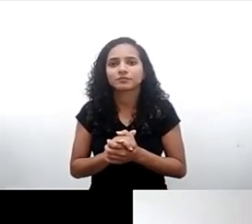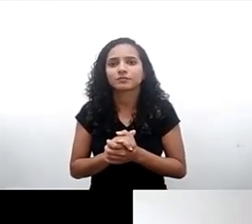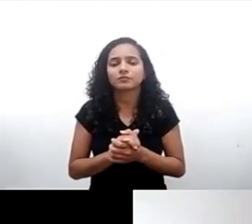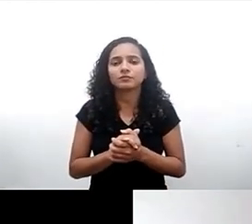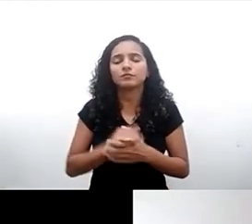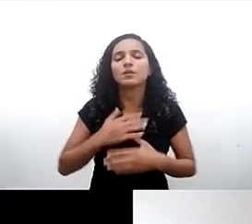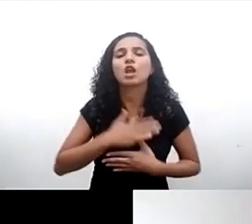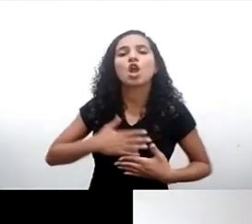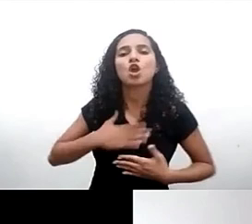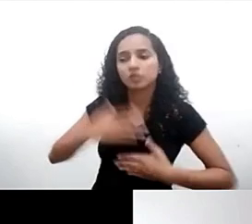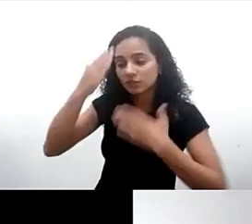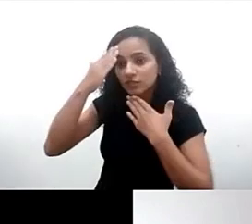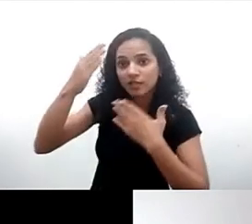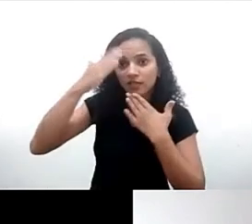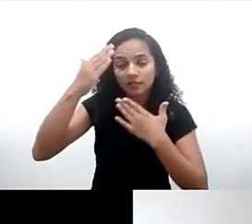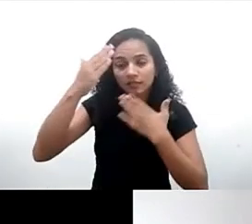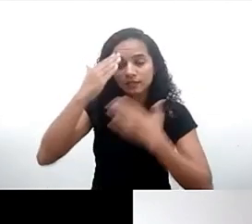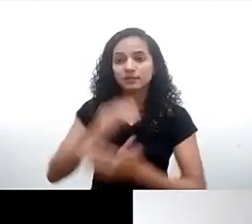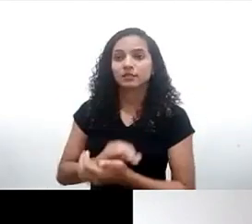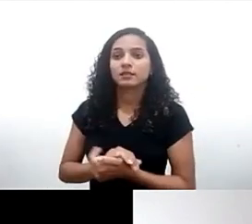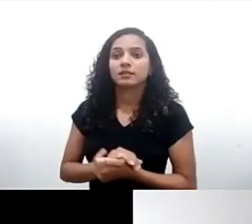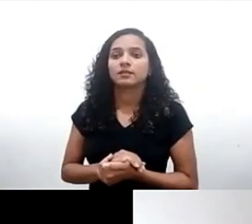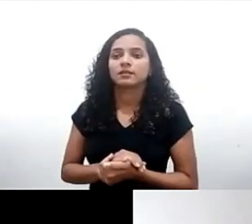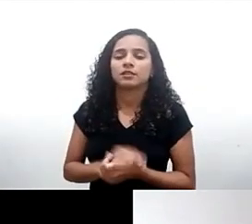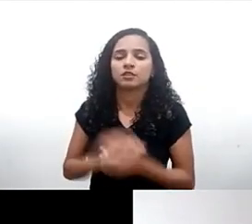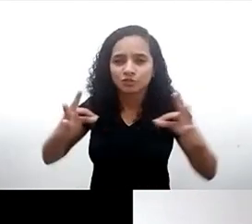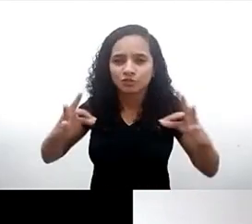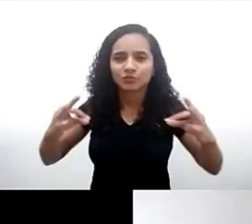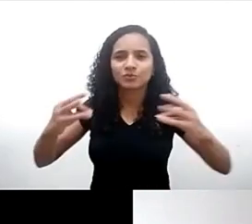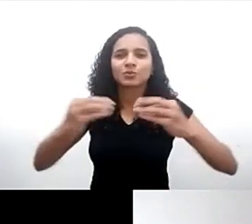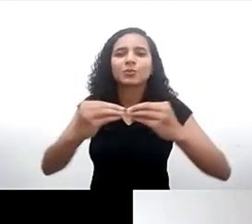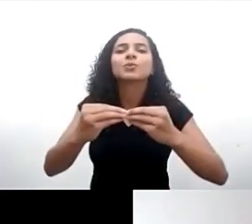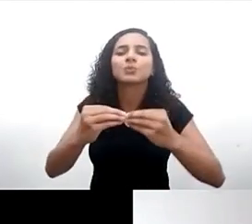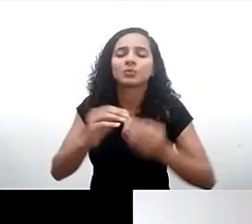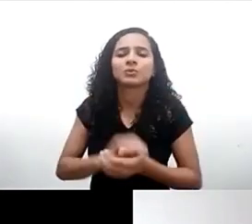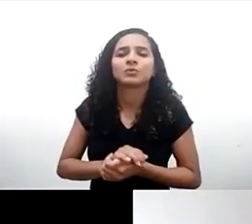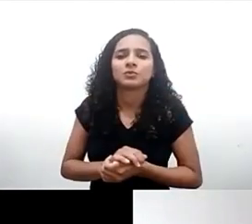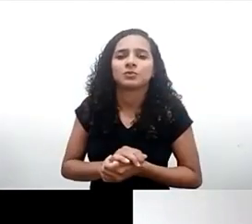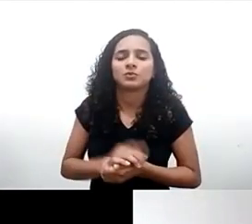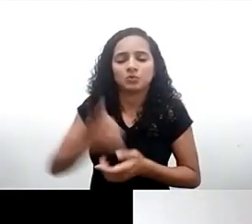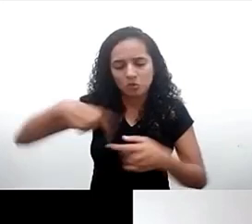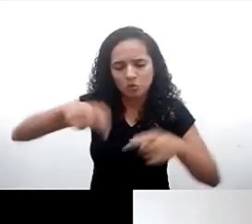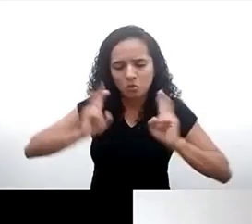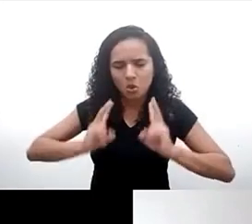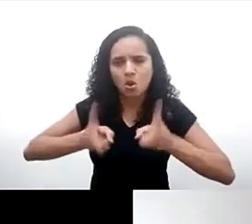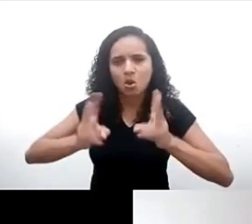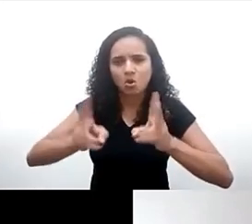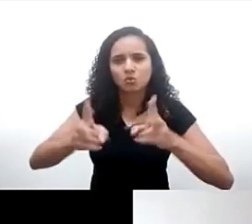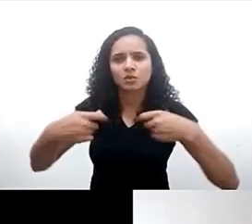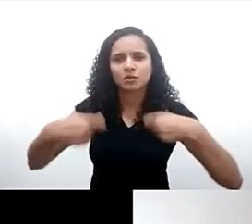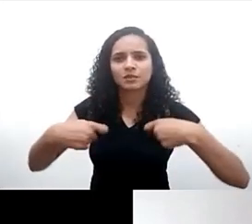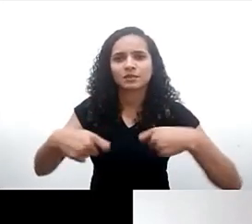de agradecer a todos e que devemos continuar e